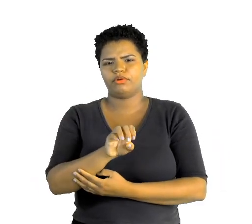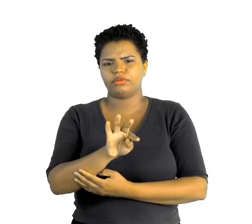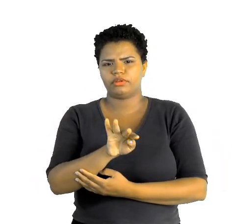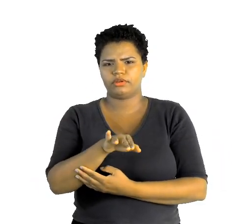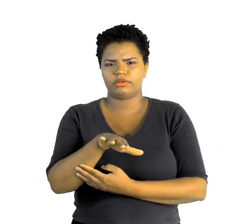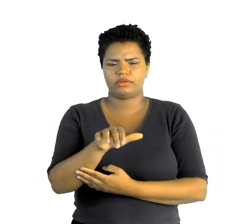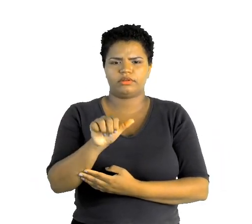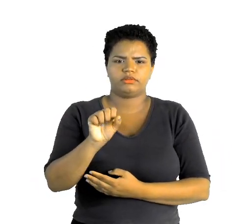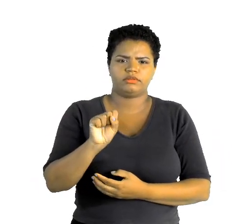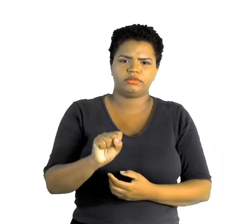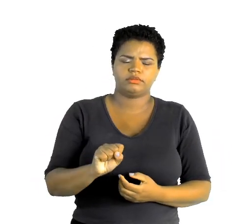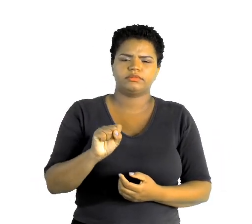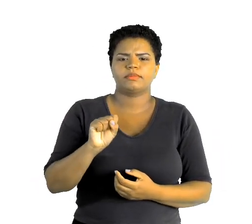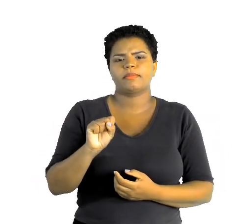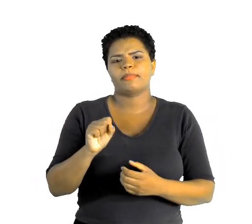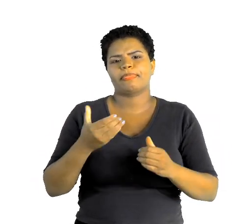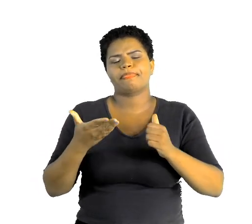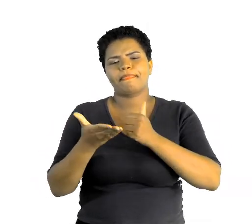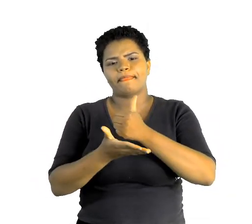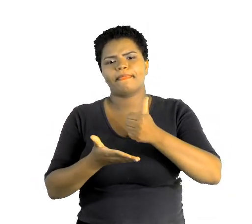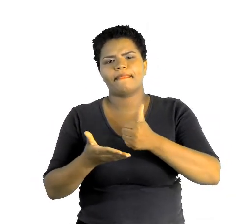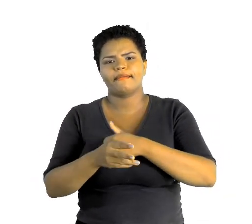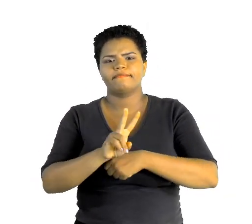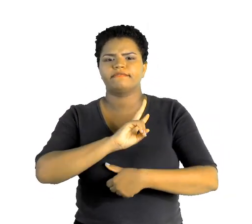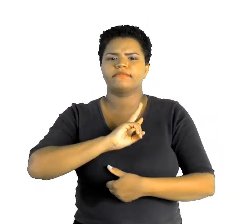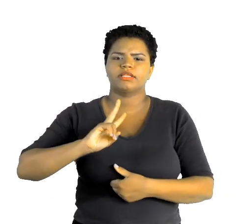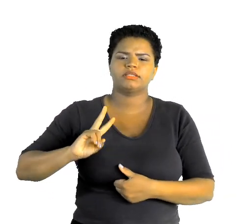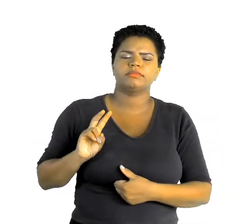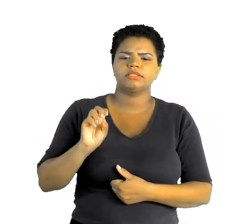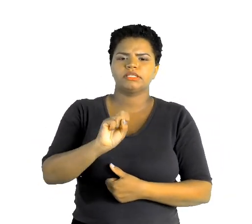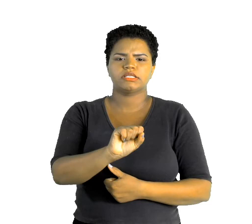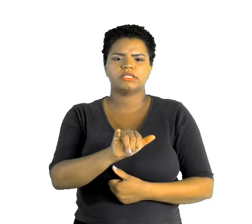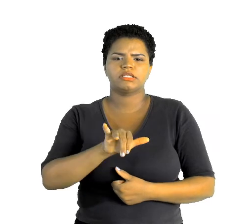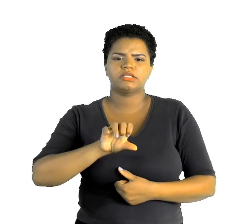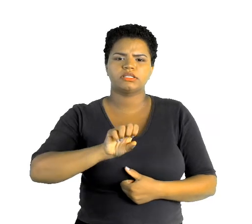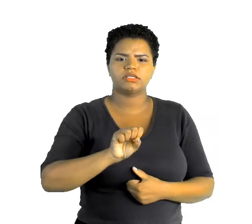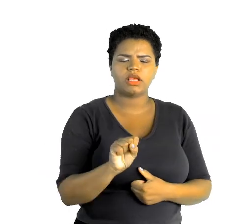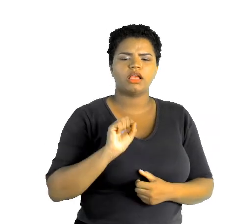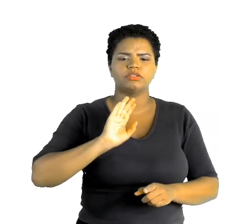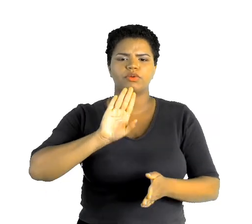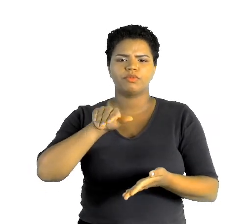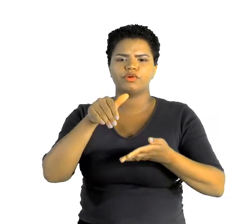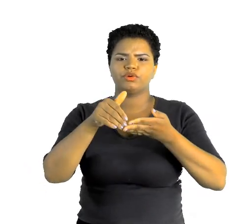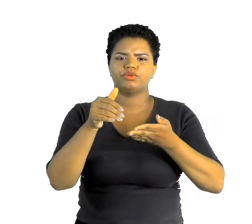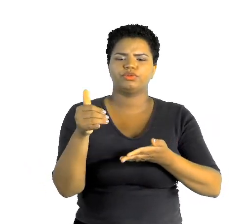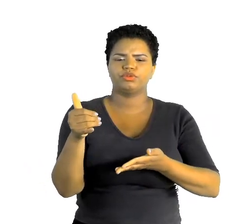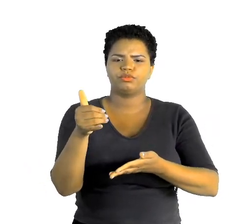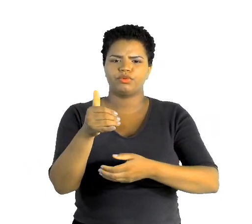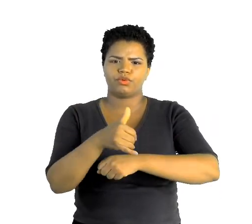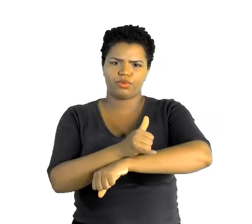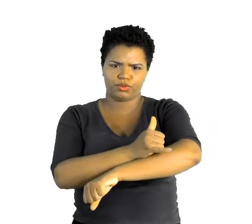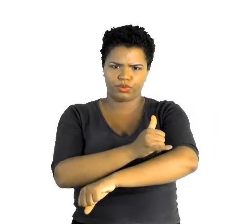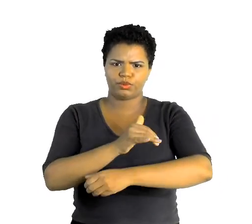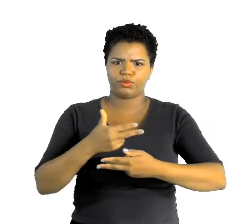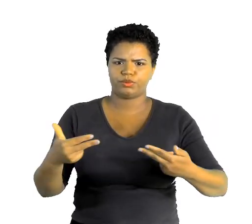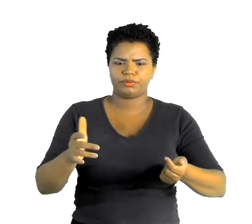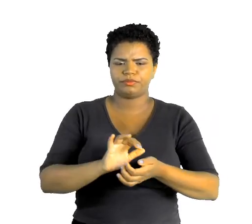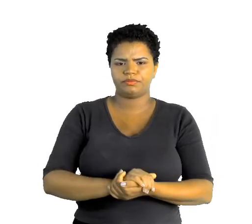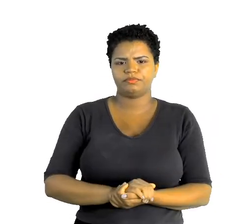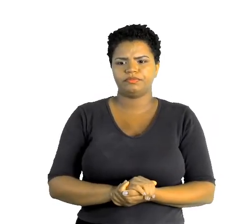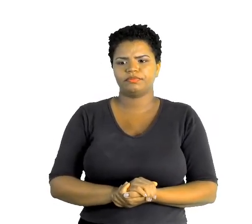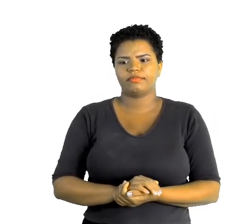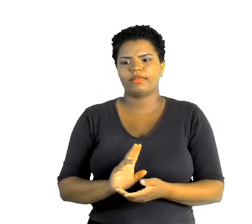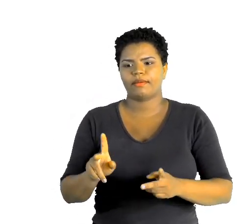as fontes de vitaminas e sais minerais e, por último, as gorduras. E aí está o modelo de um prato